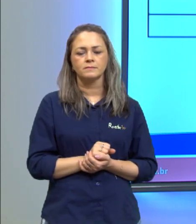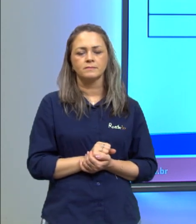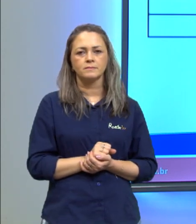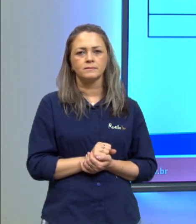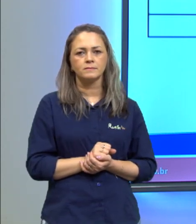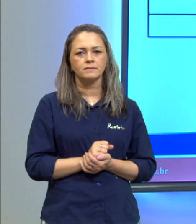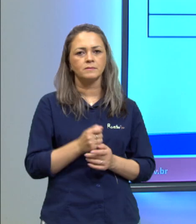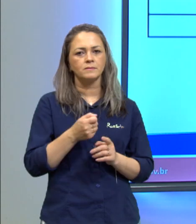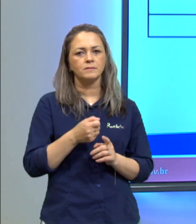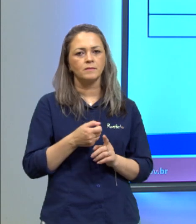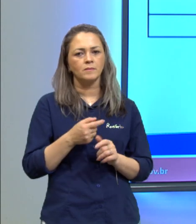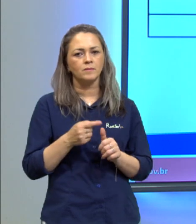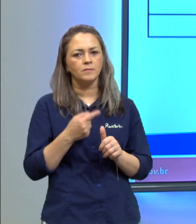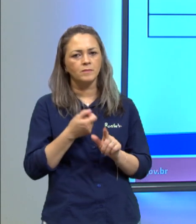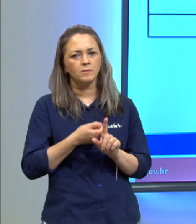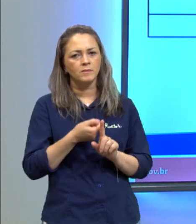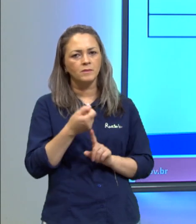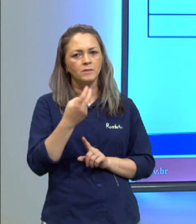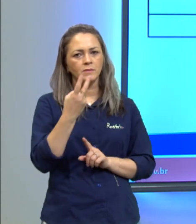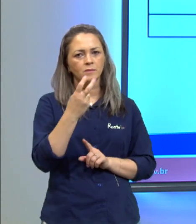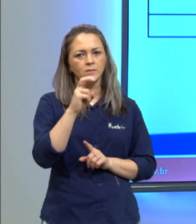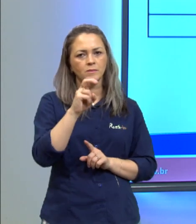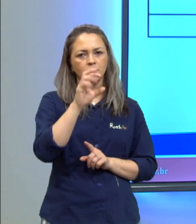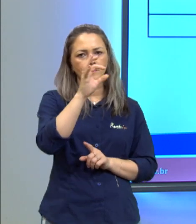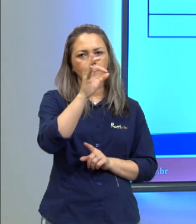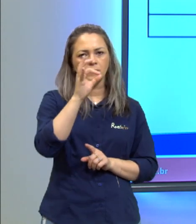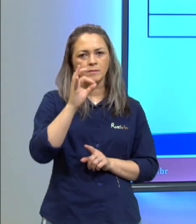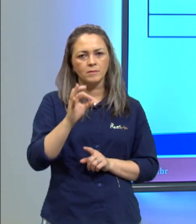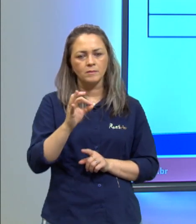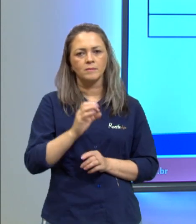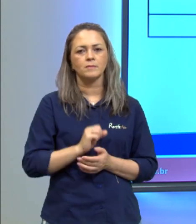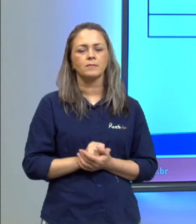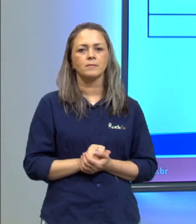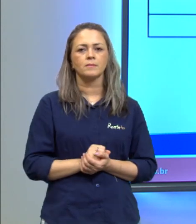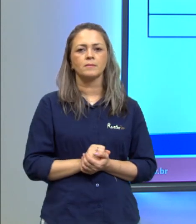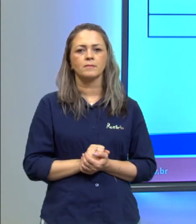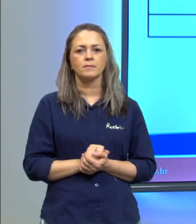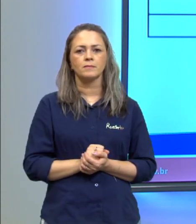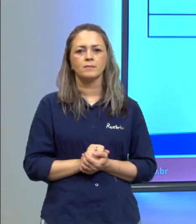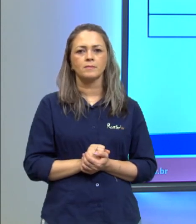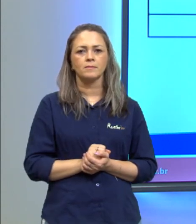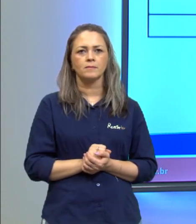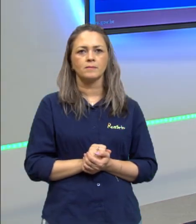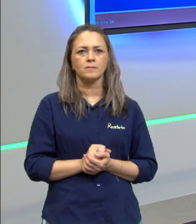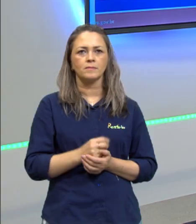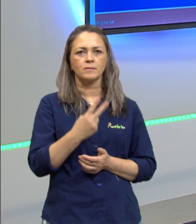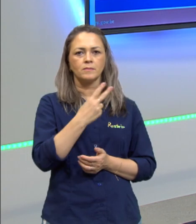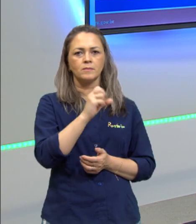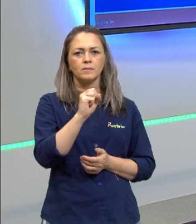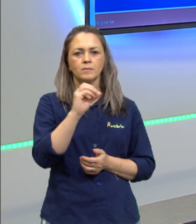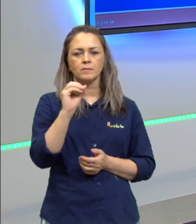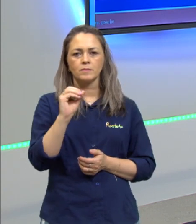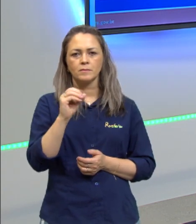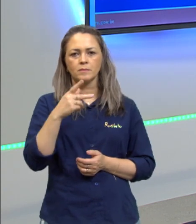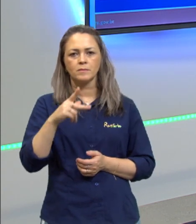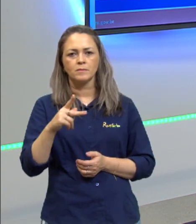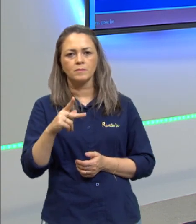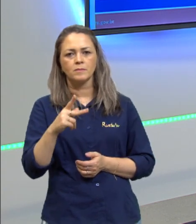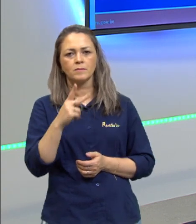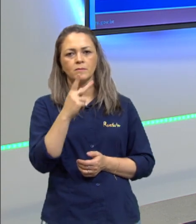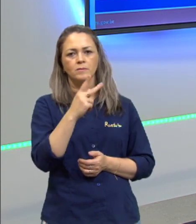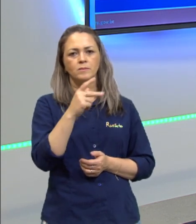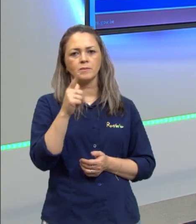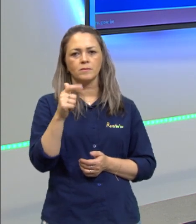mês ela reduz 25% ou seja ela vai de 280 para 210